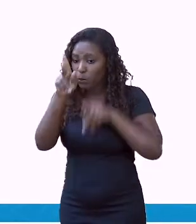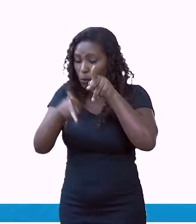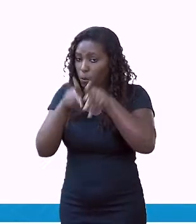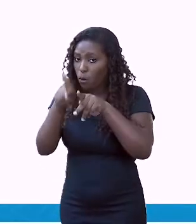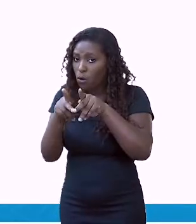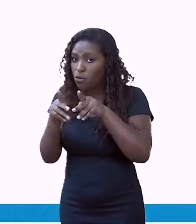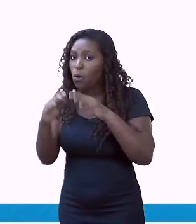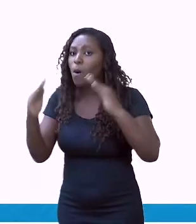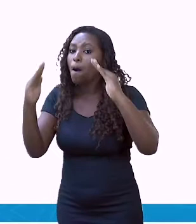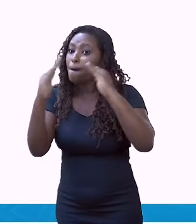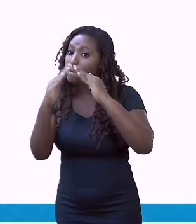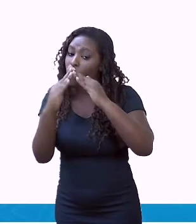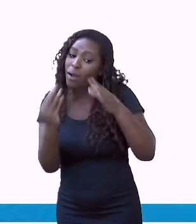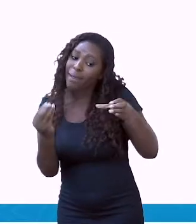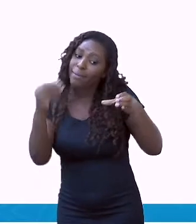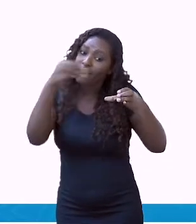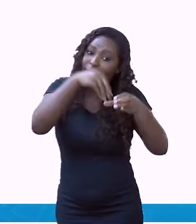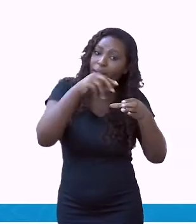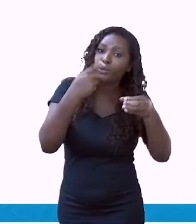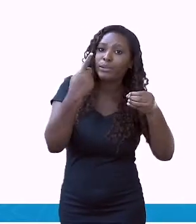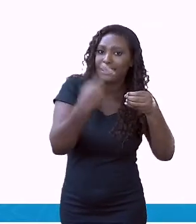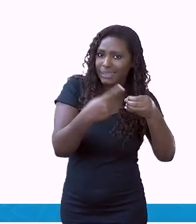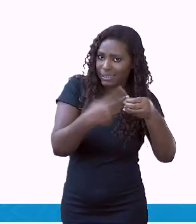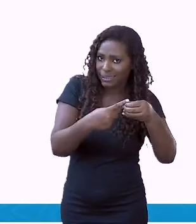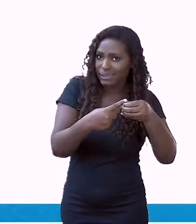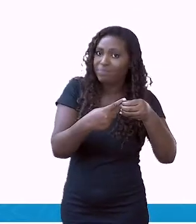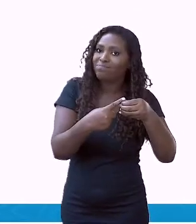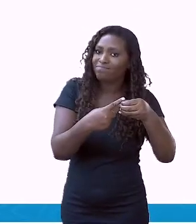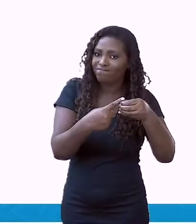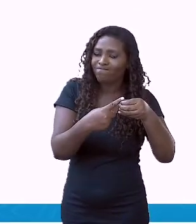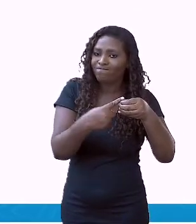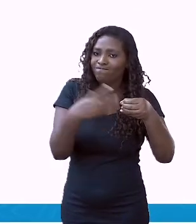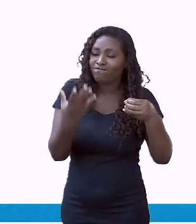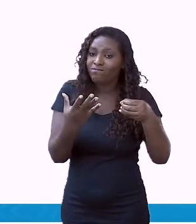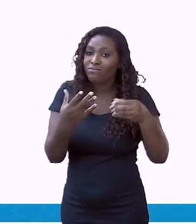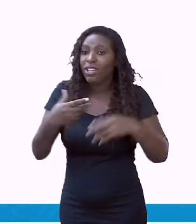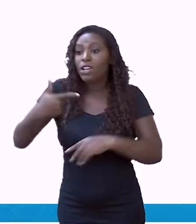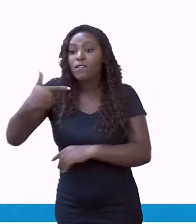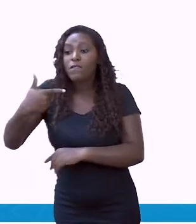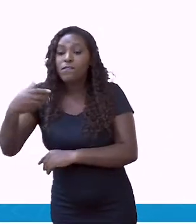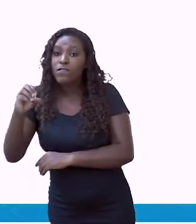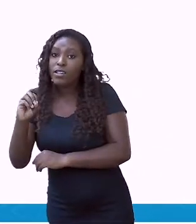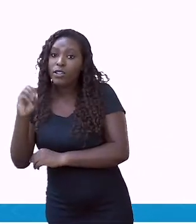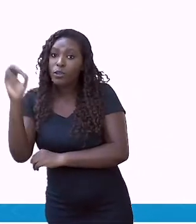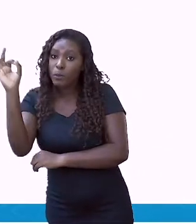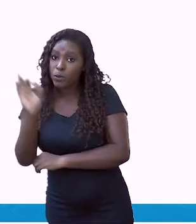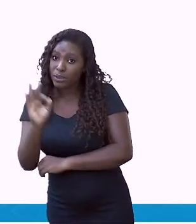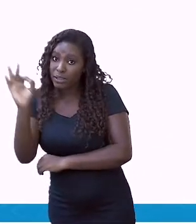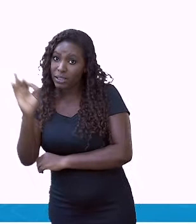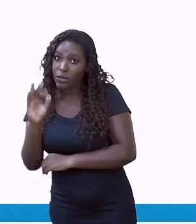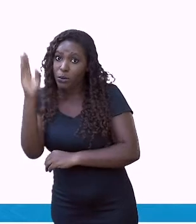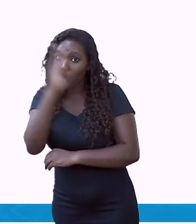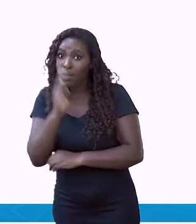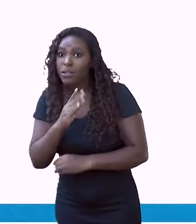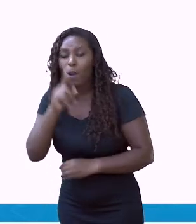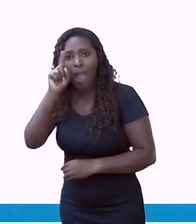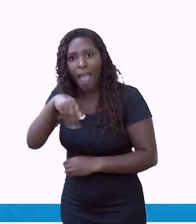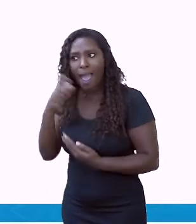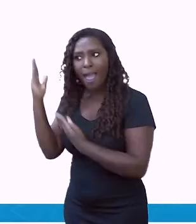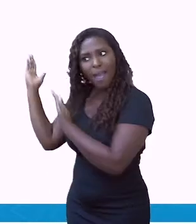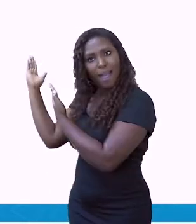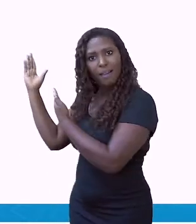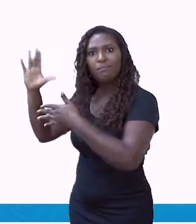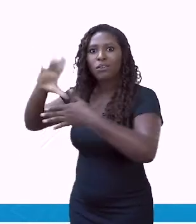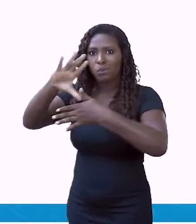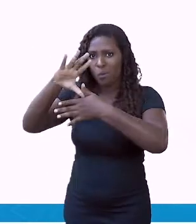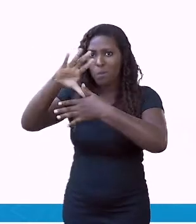Então, o desenho aqui representa o quê? 20% do Brasil. Olha os Estados